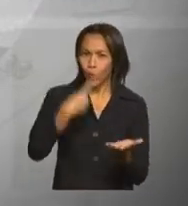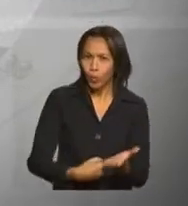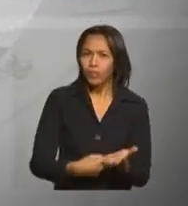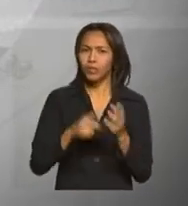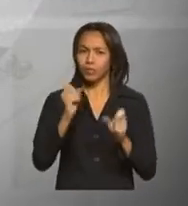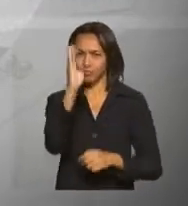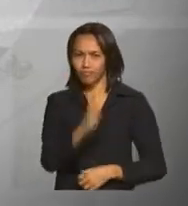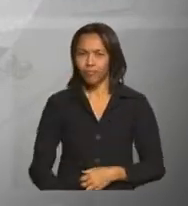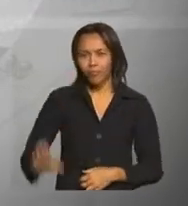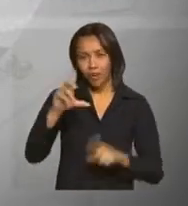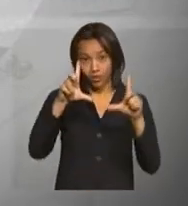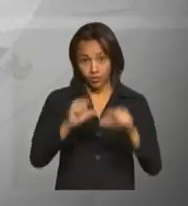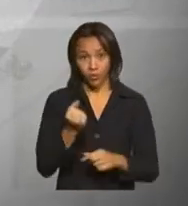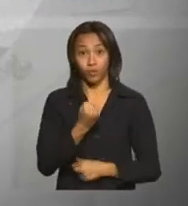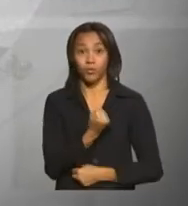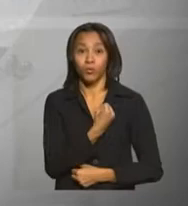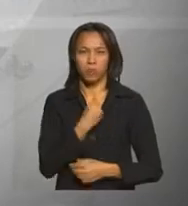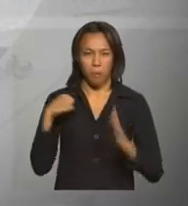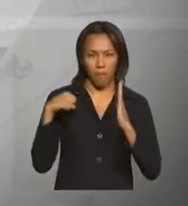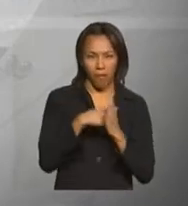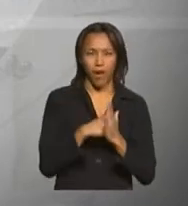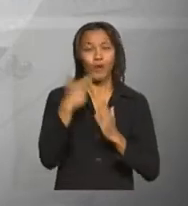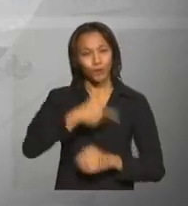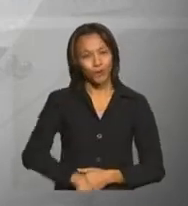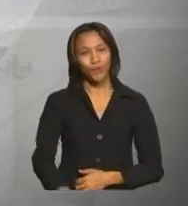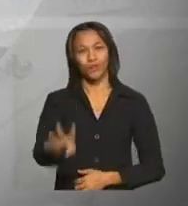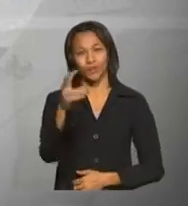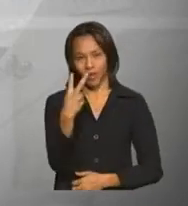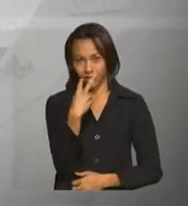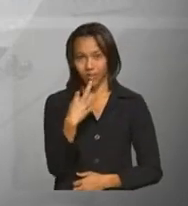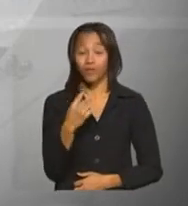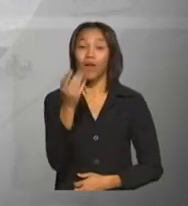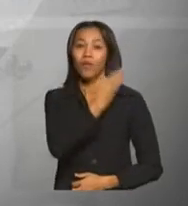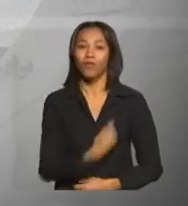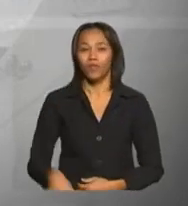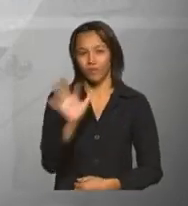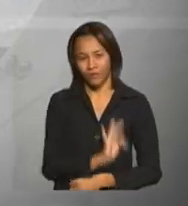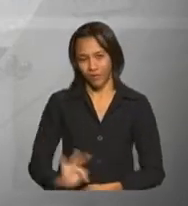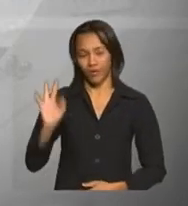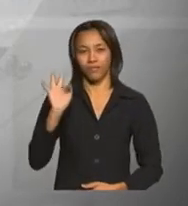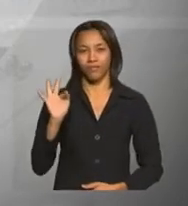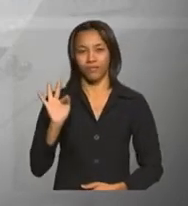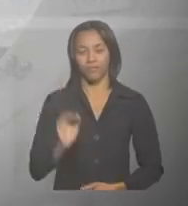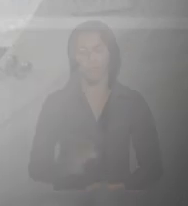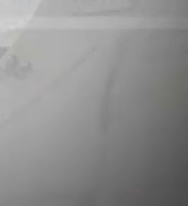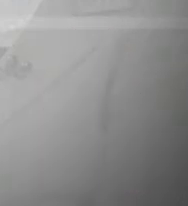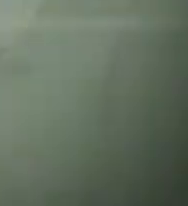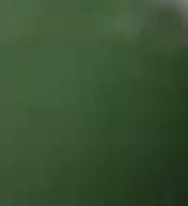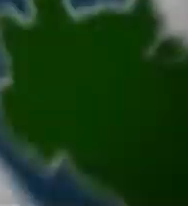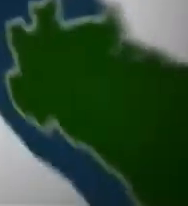Nacional pela Redução de Acidentes de Trânsito. Continue na NBR, a TV do Governo Federal. Tchau.